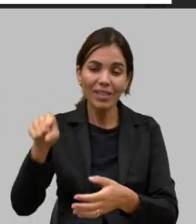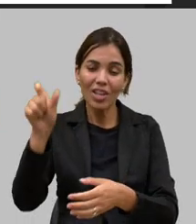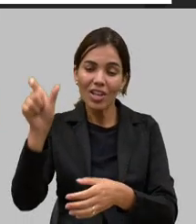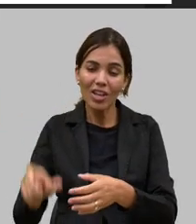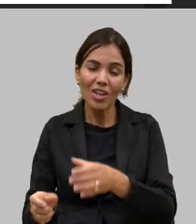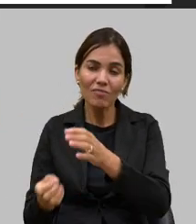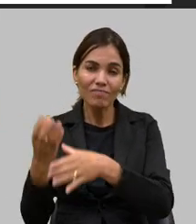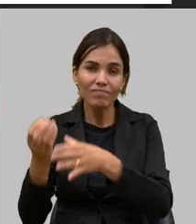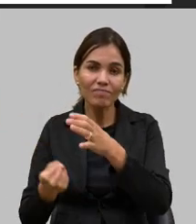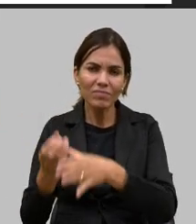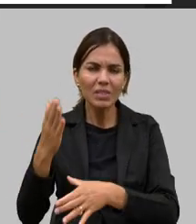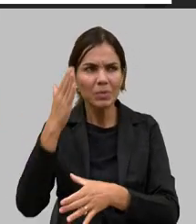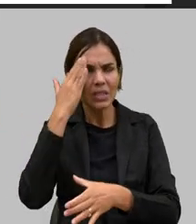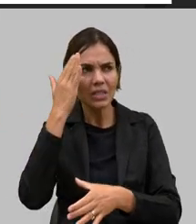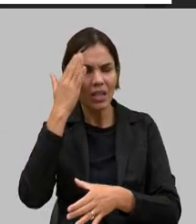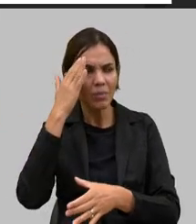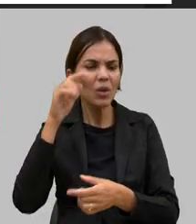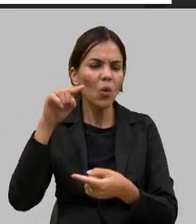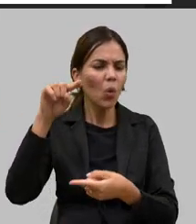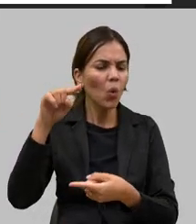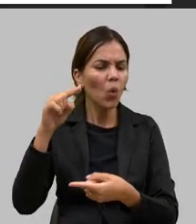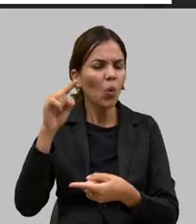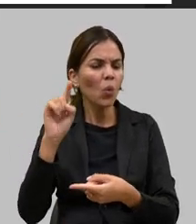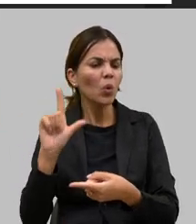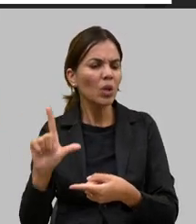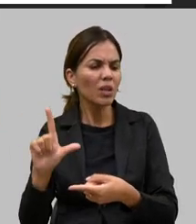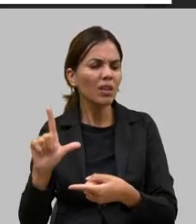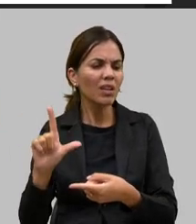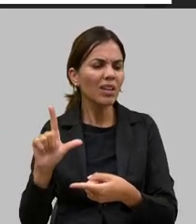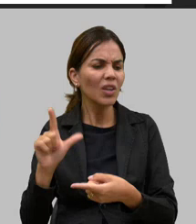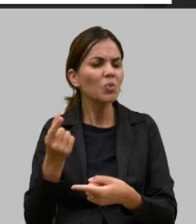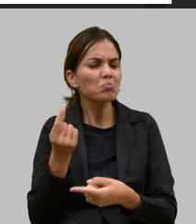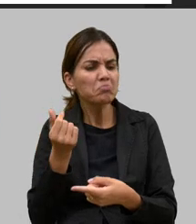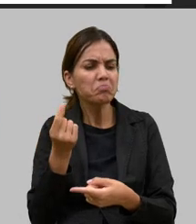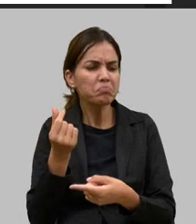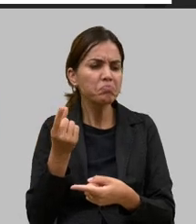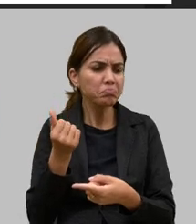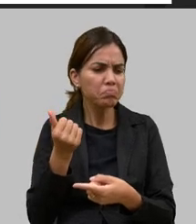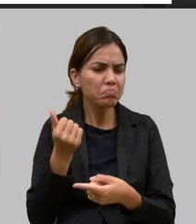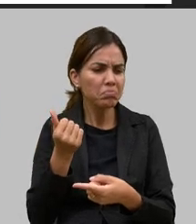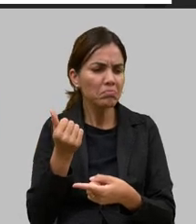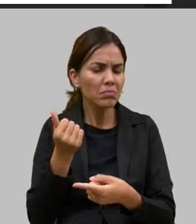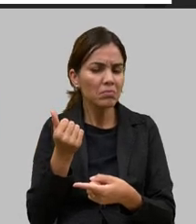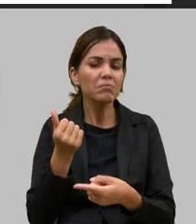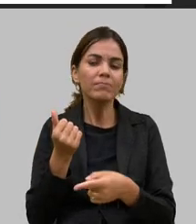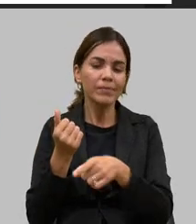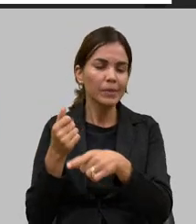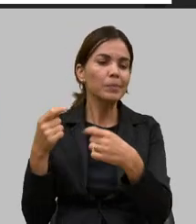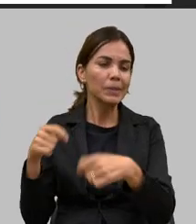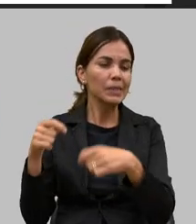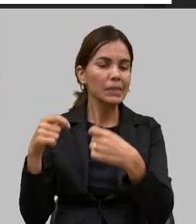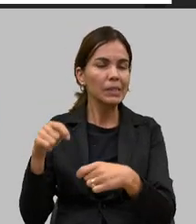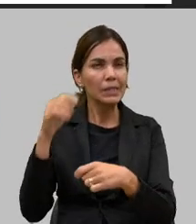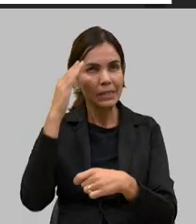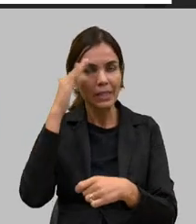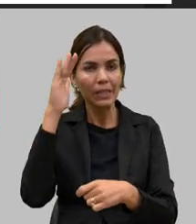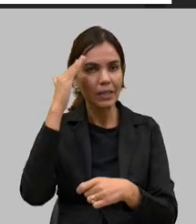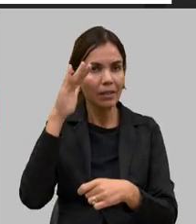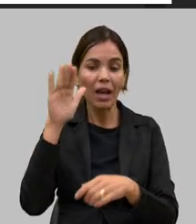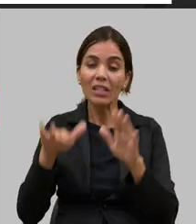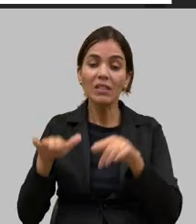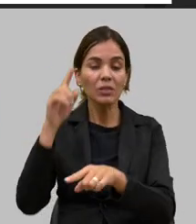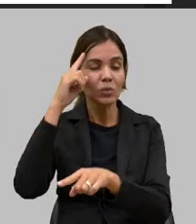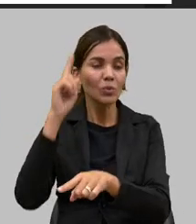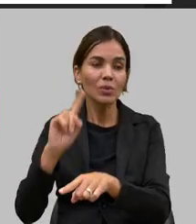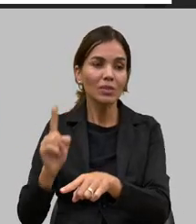custa o litro de leite dele senão ele não vai para frente porque são questões de centavos muito produtor não sabe quanto custa um litro de leite até hoje e quando vem a